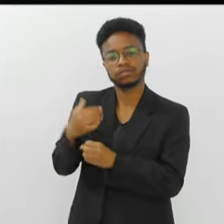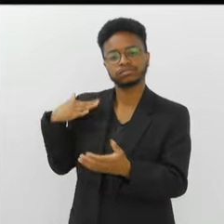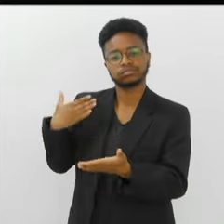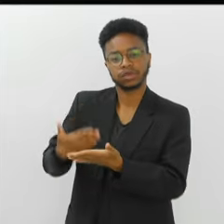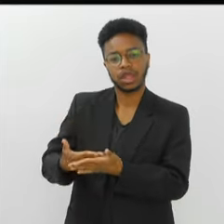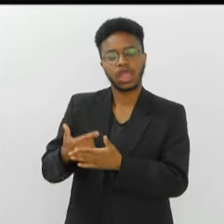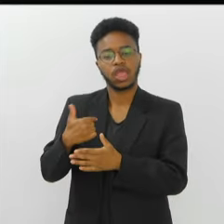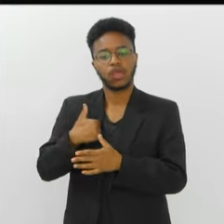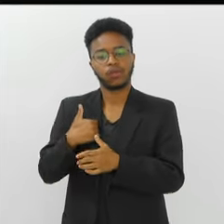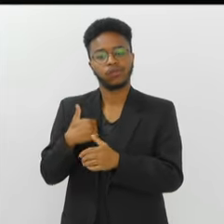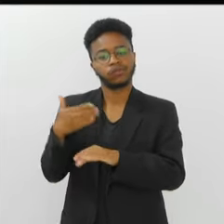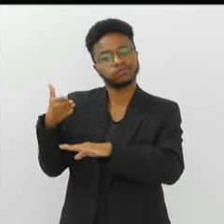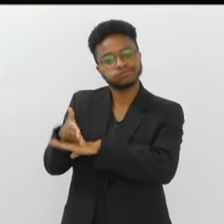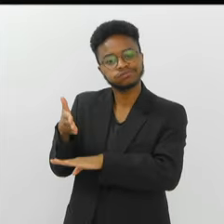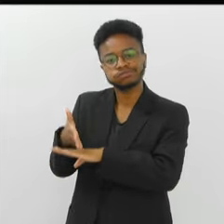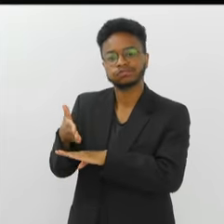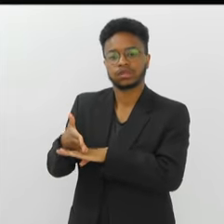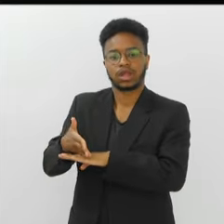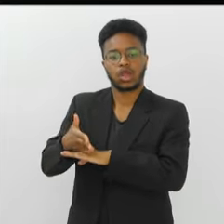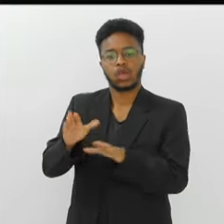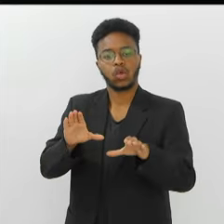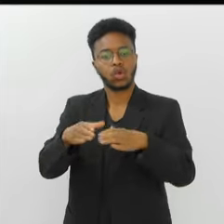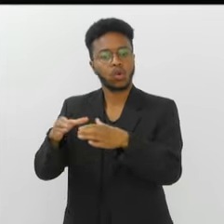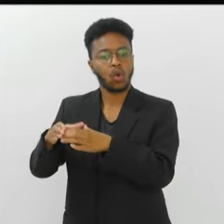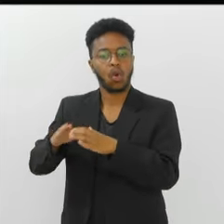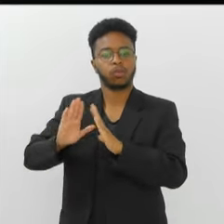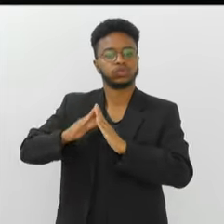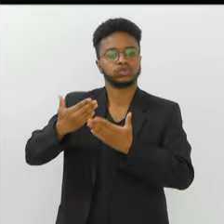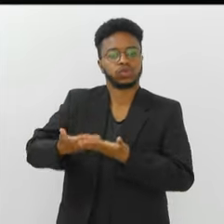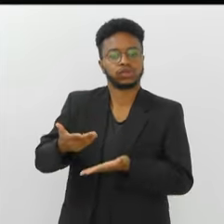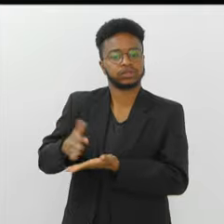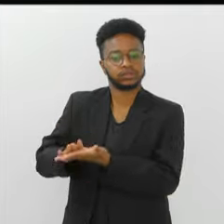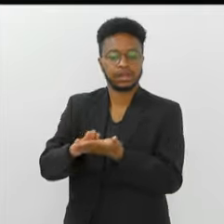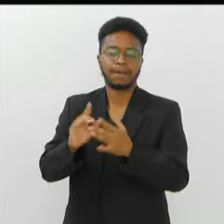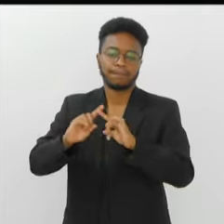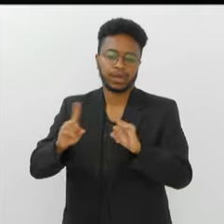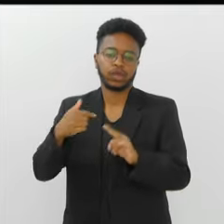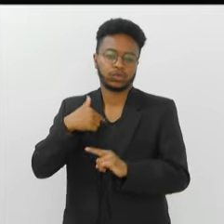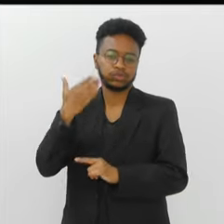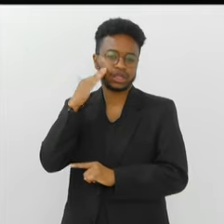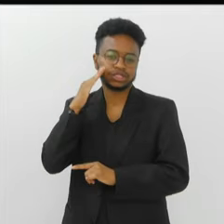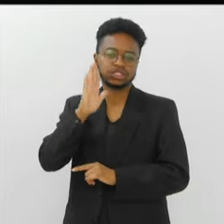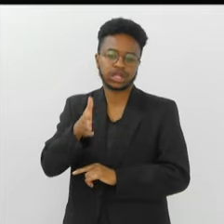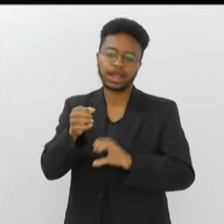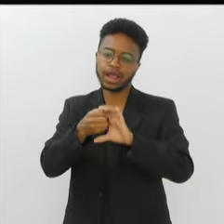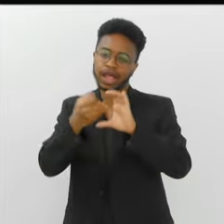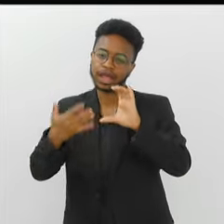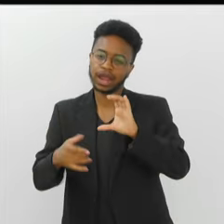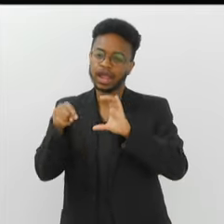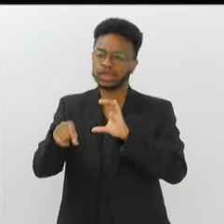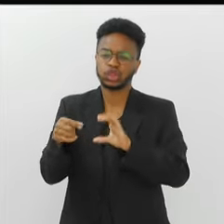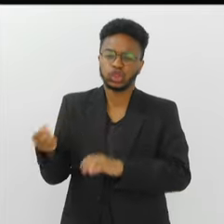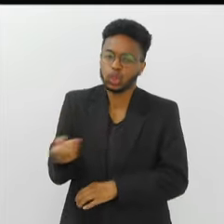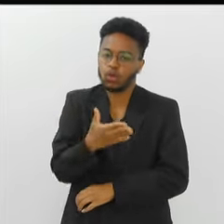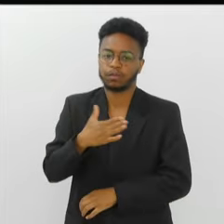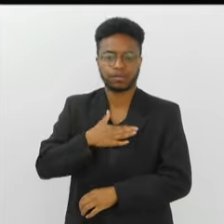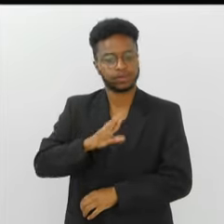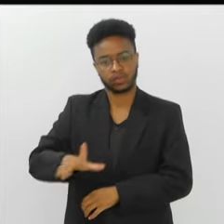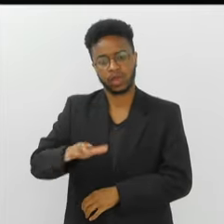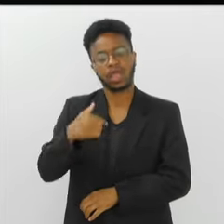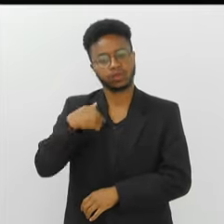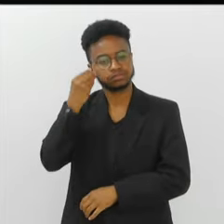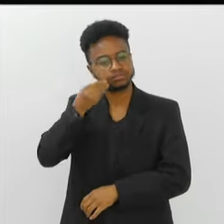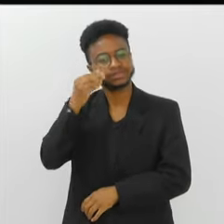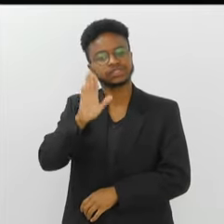acompanho e frequento barracões no Rio. Então, digamos que o sotaque do carnaval carioca não me é novo,